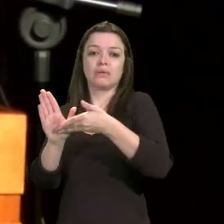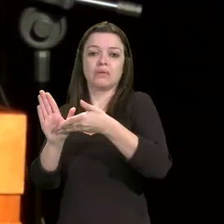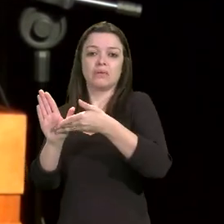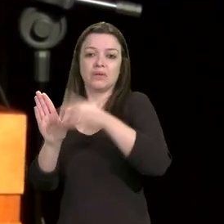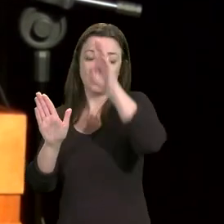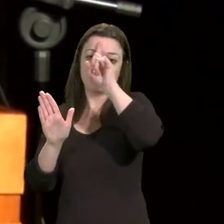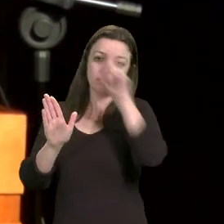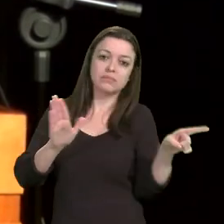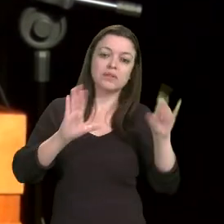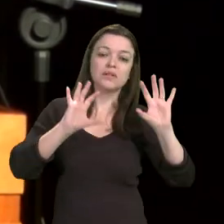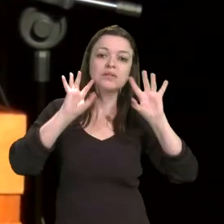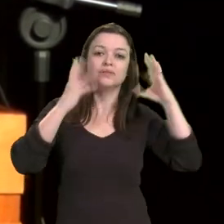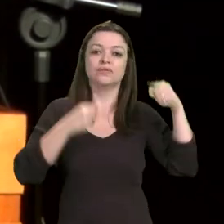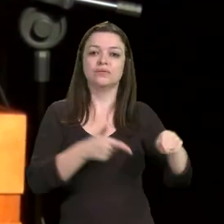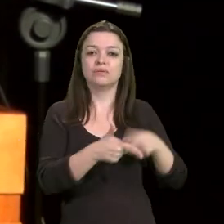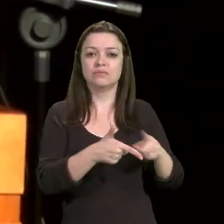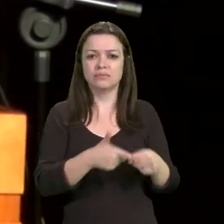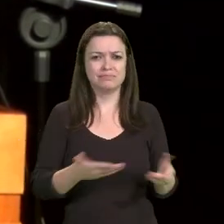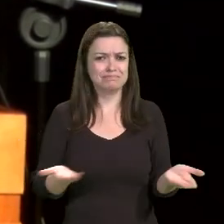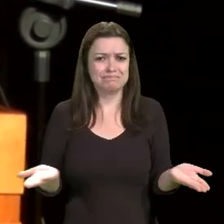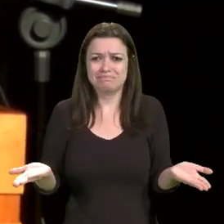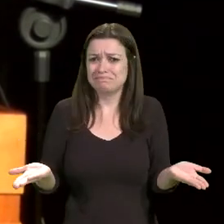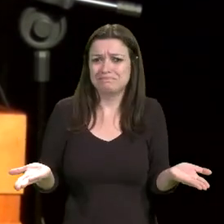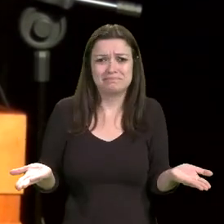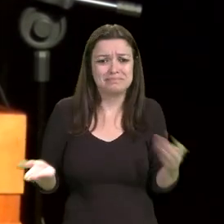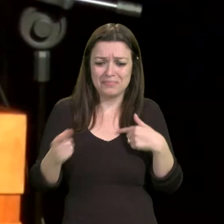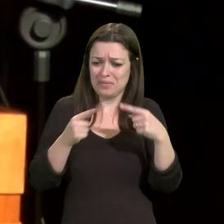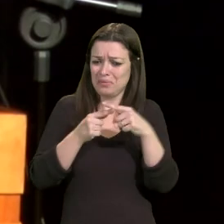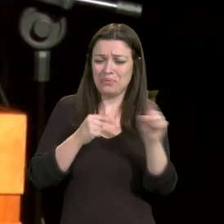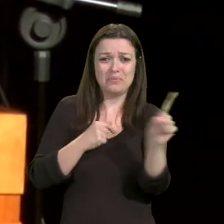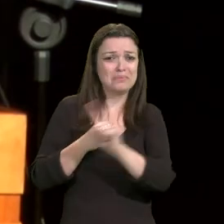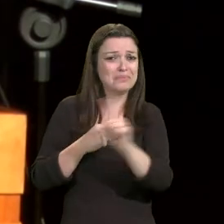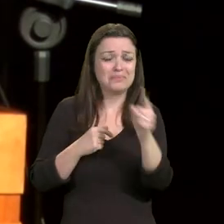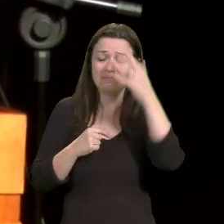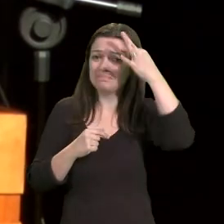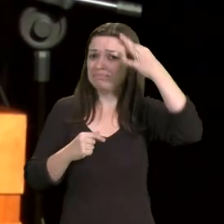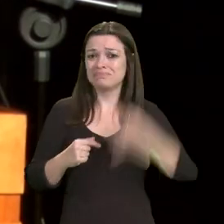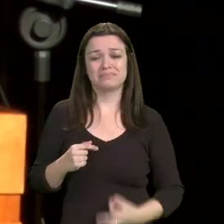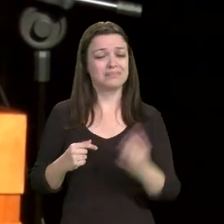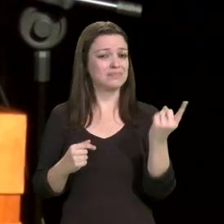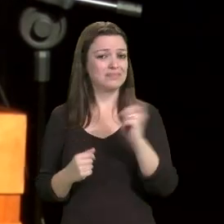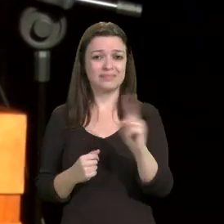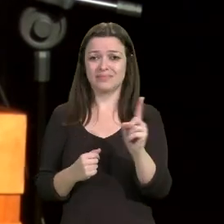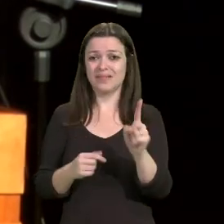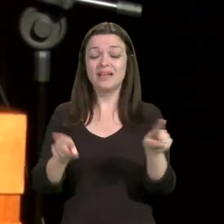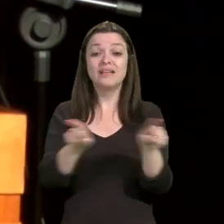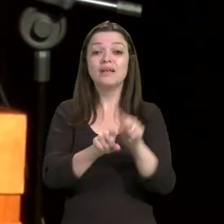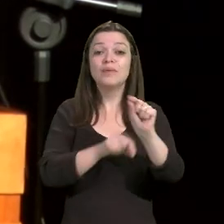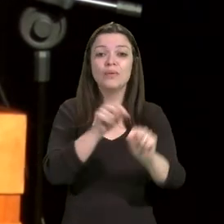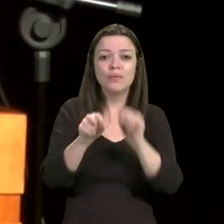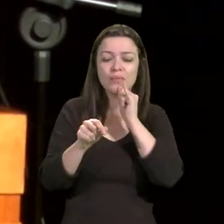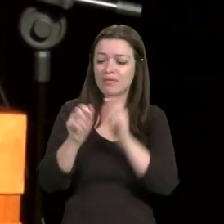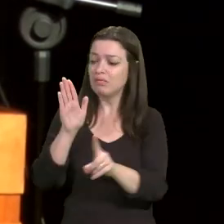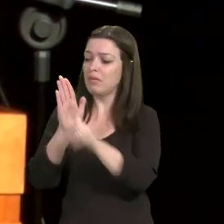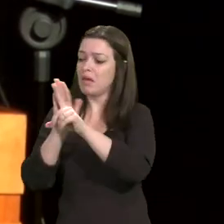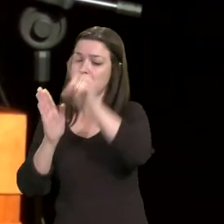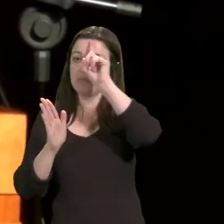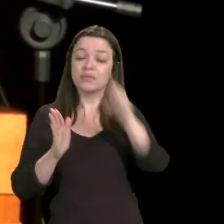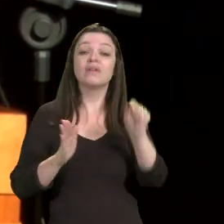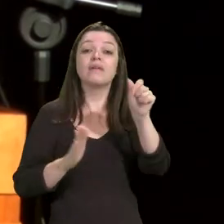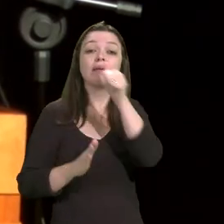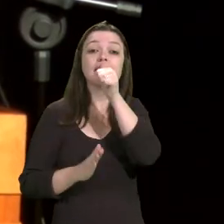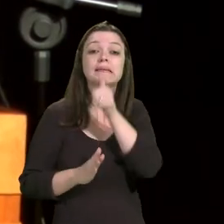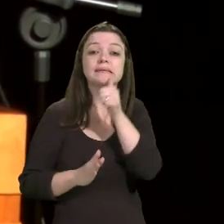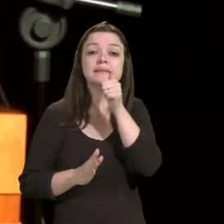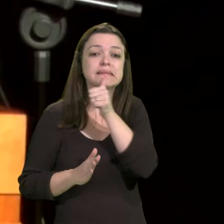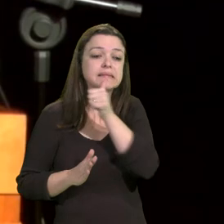decreto. Não parece razoável que o ônus deva recair sobre as